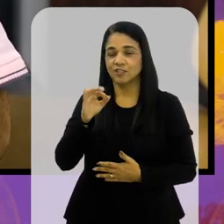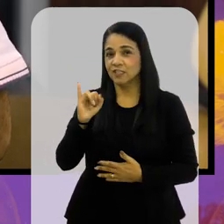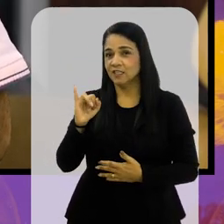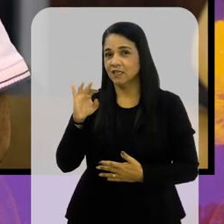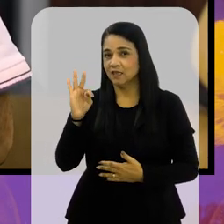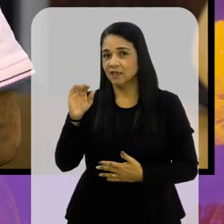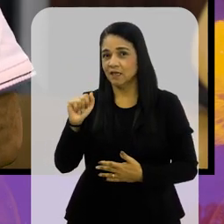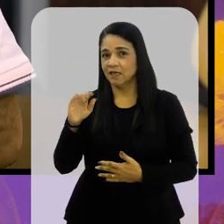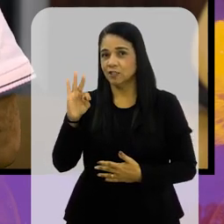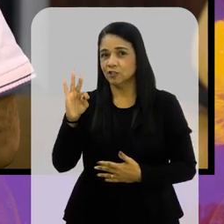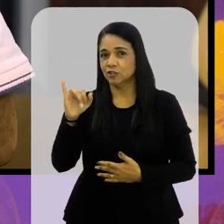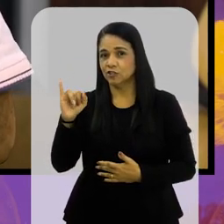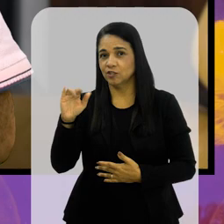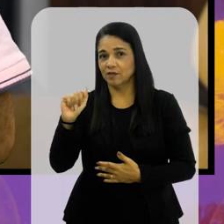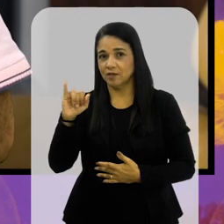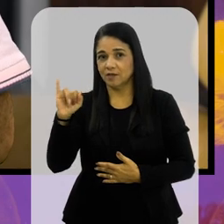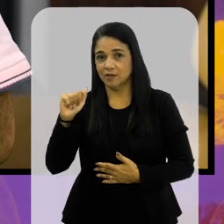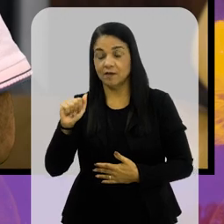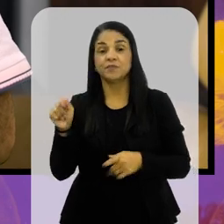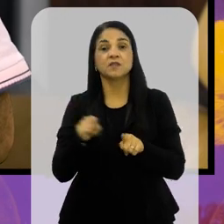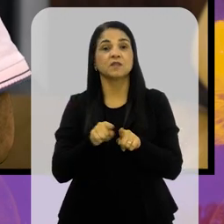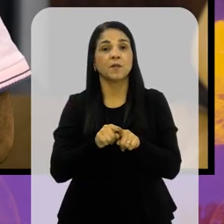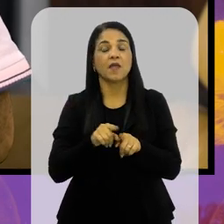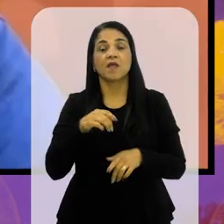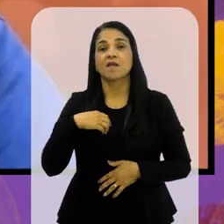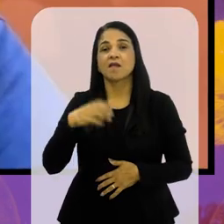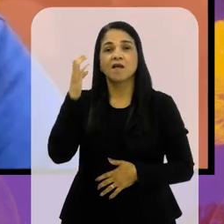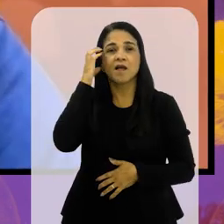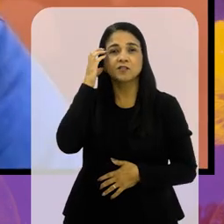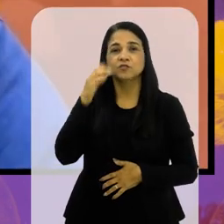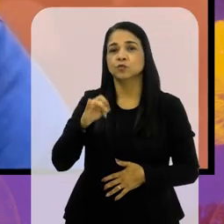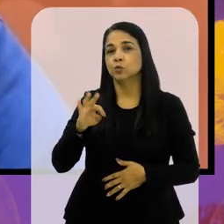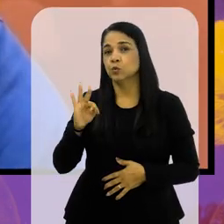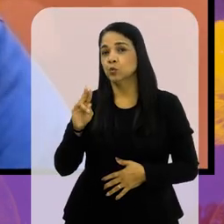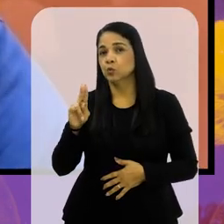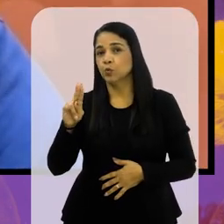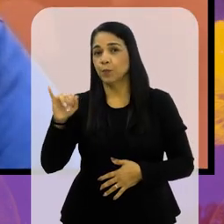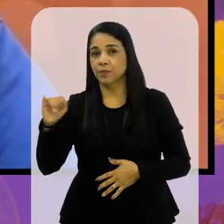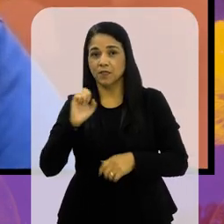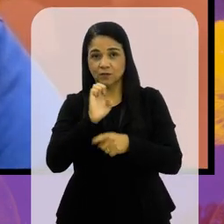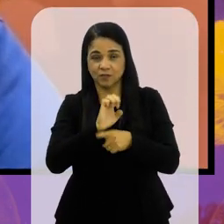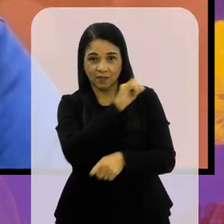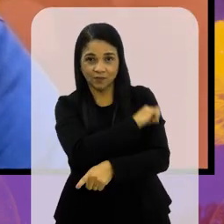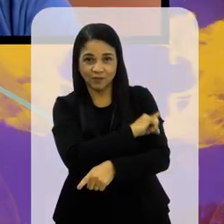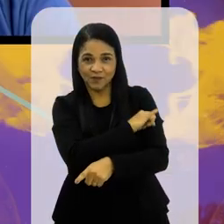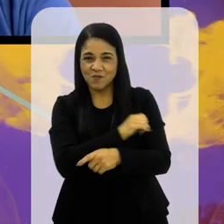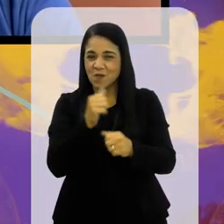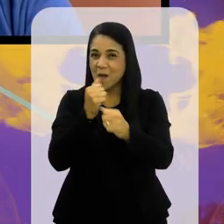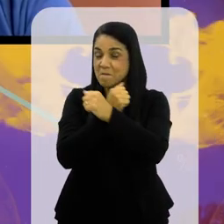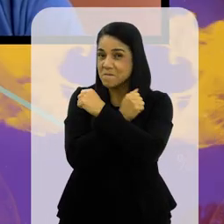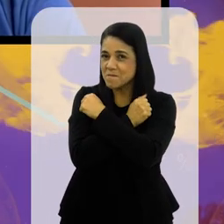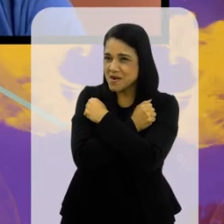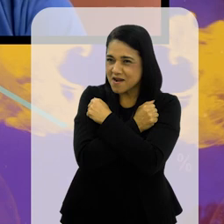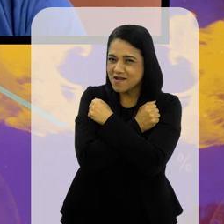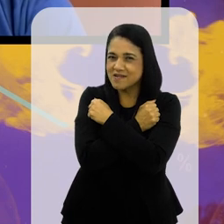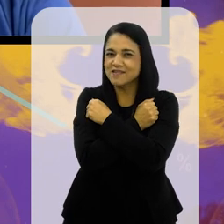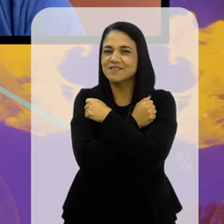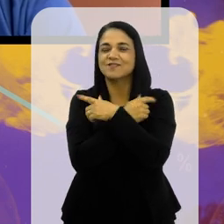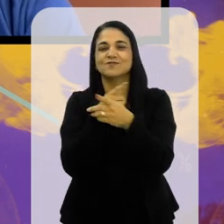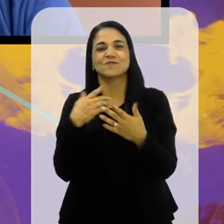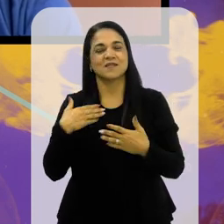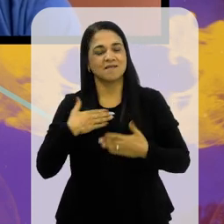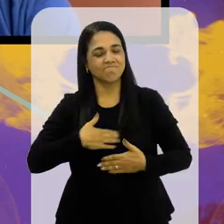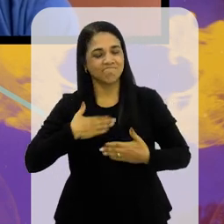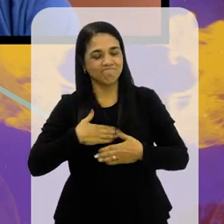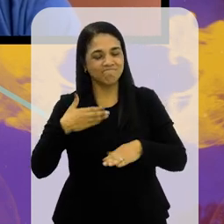Belo Horizonte e da Super Rádio Tupi do Rio de Janeiro, Wellington Campos. Wellington, aquele abraço e obrigado mais uma vez